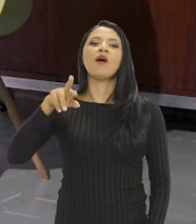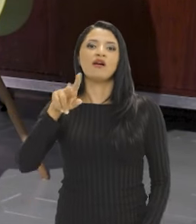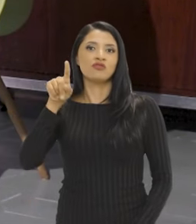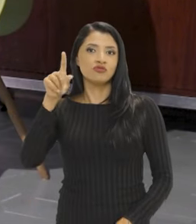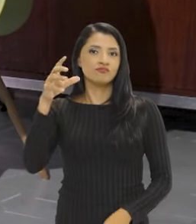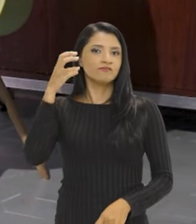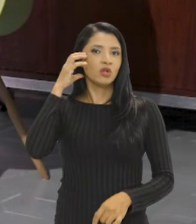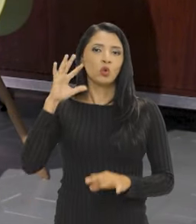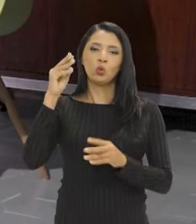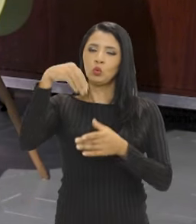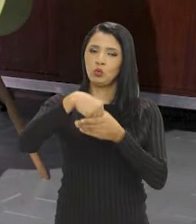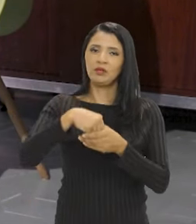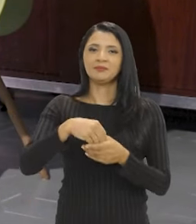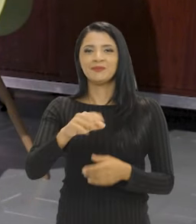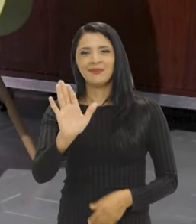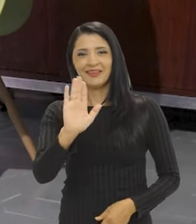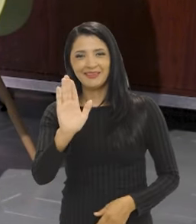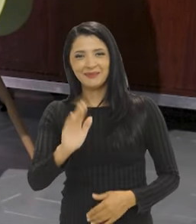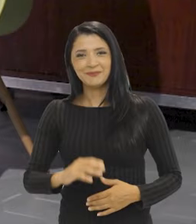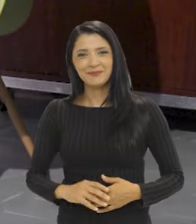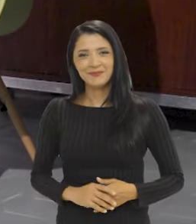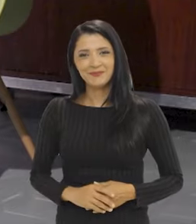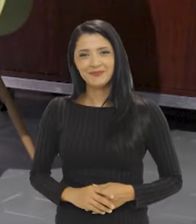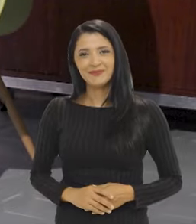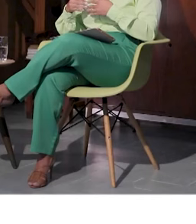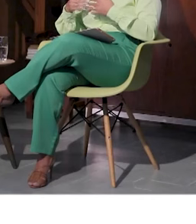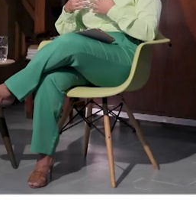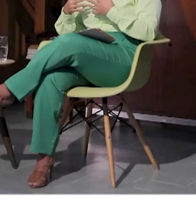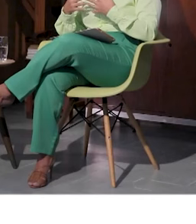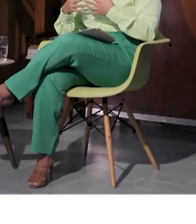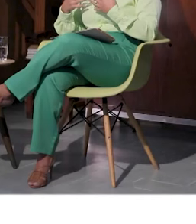Rádio que está tudo lá para você. Até uma próxima.